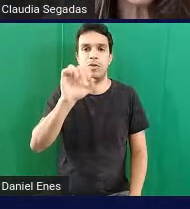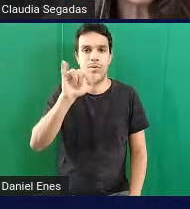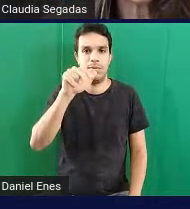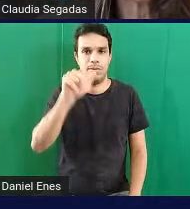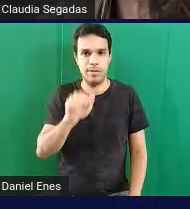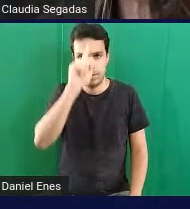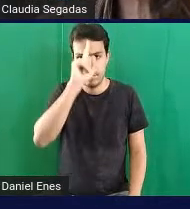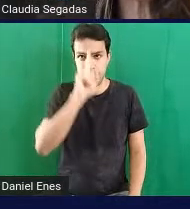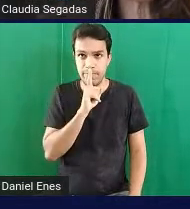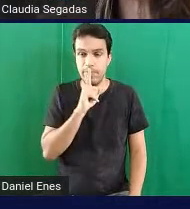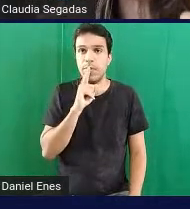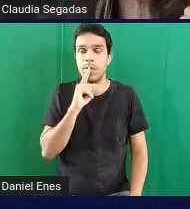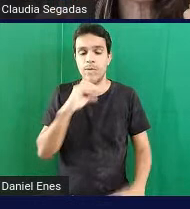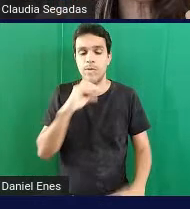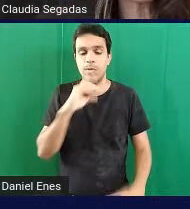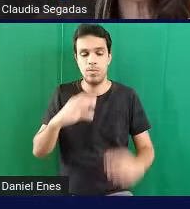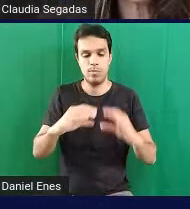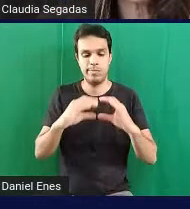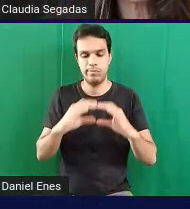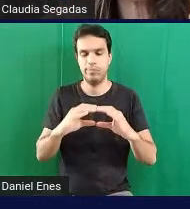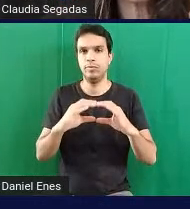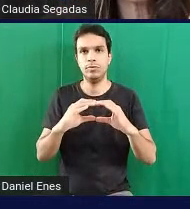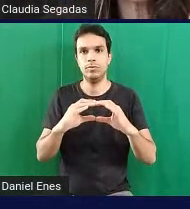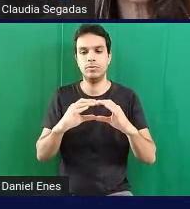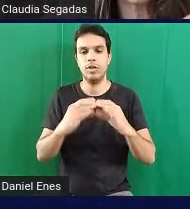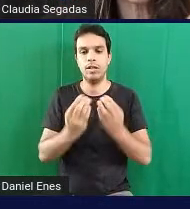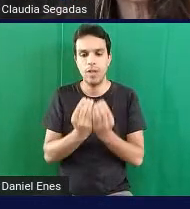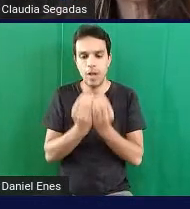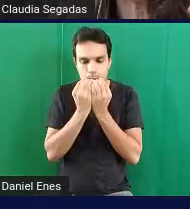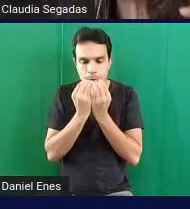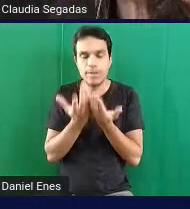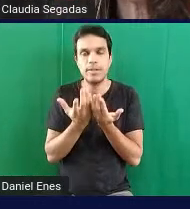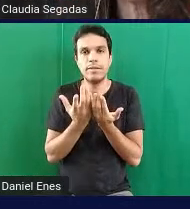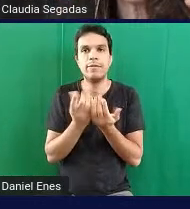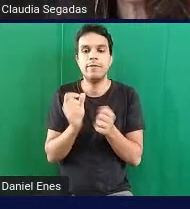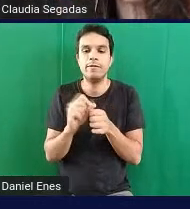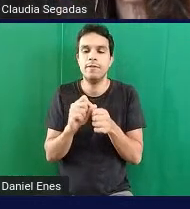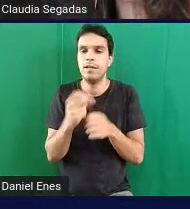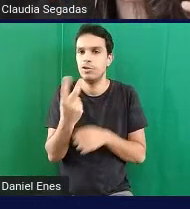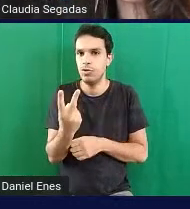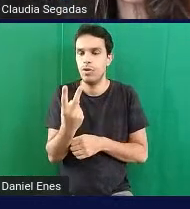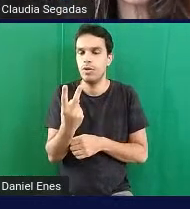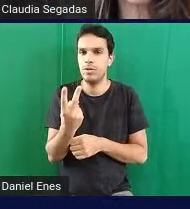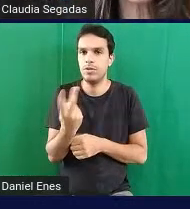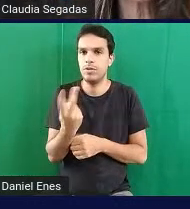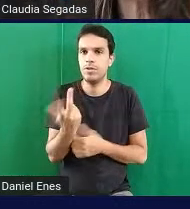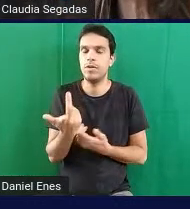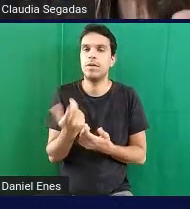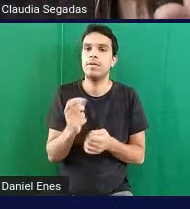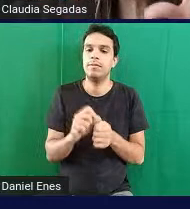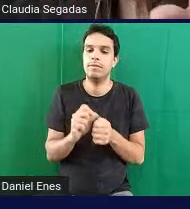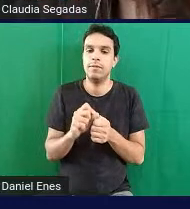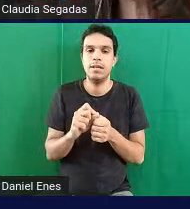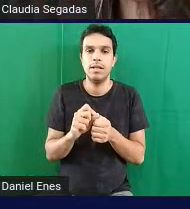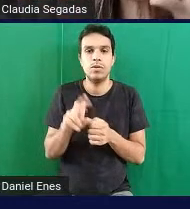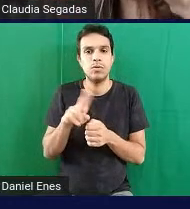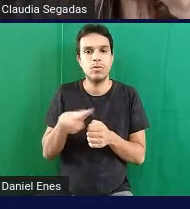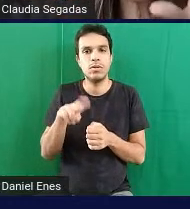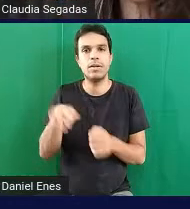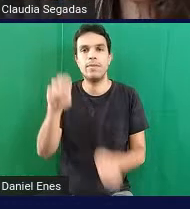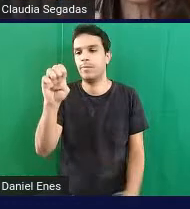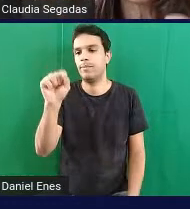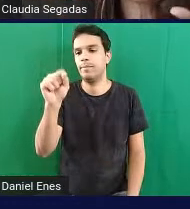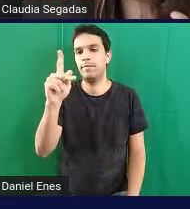sanduíches nós fizemos dois tipos de sanduíche né que foram confeccionados com esponja porque que eu